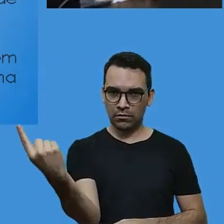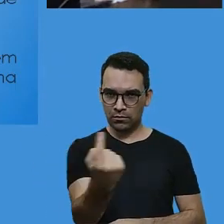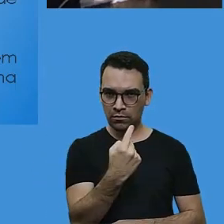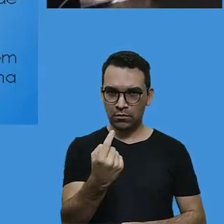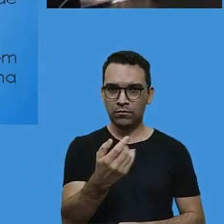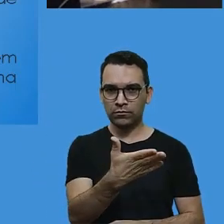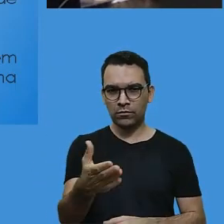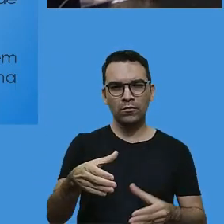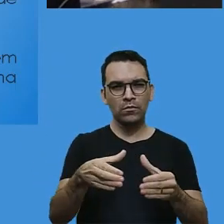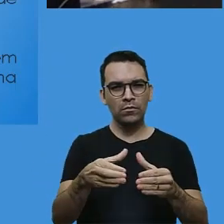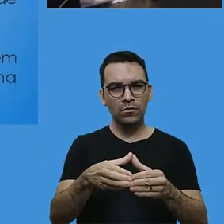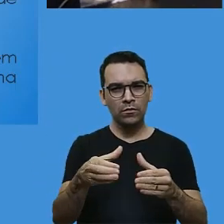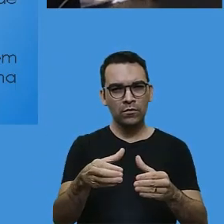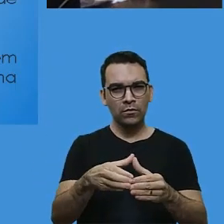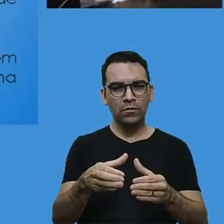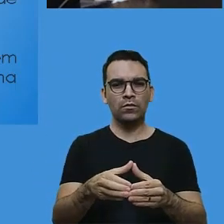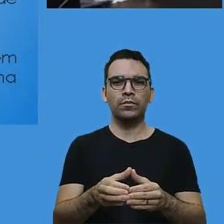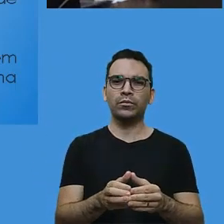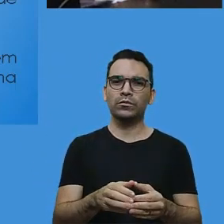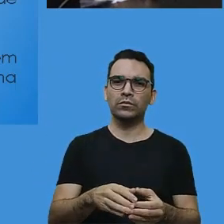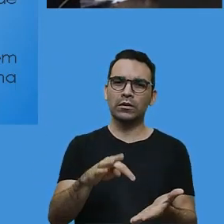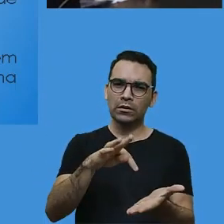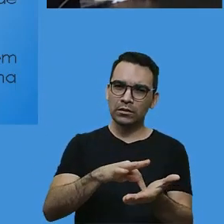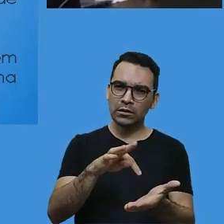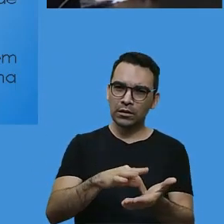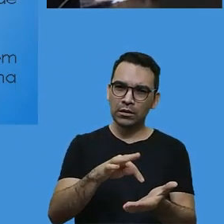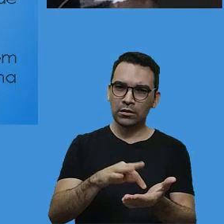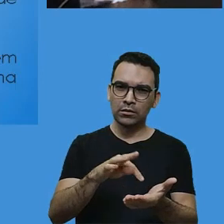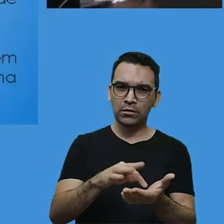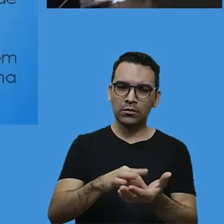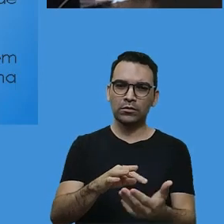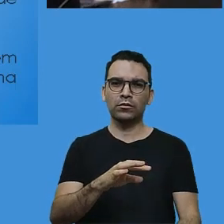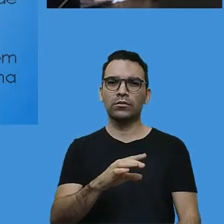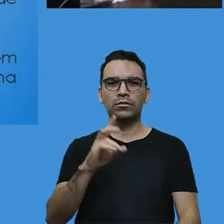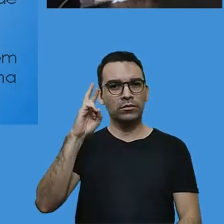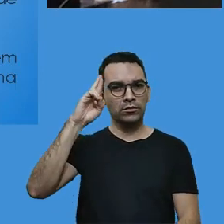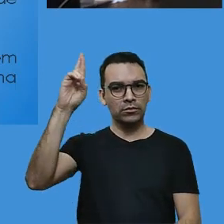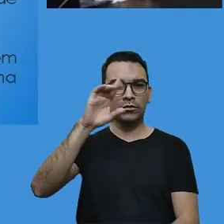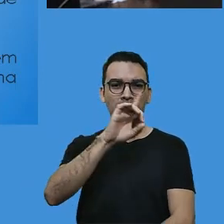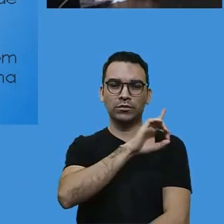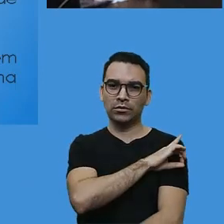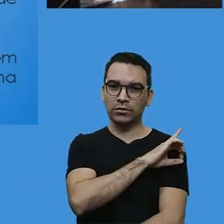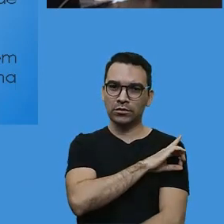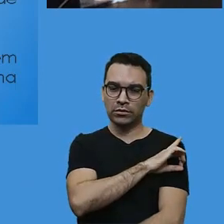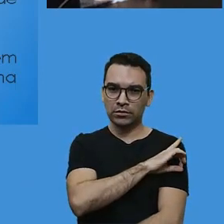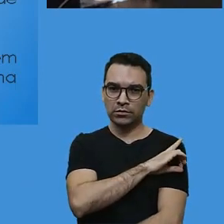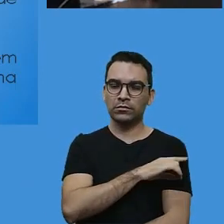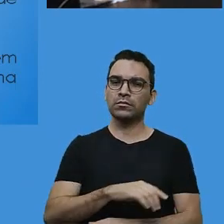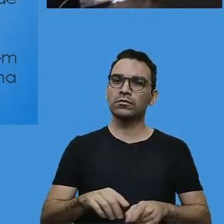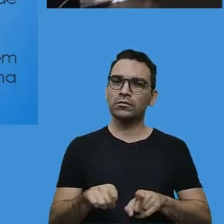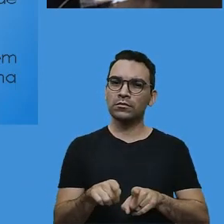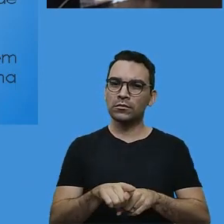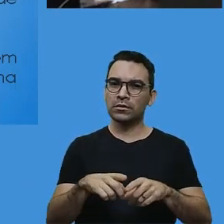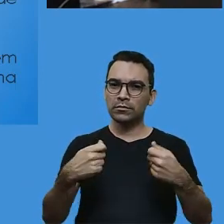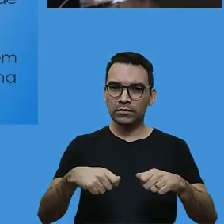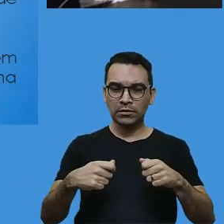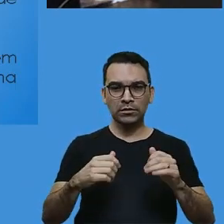professores, equipe técnica de direção, para o escalonamento, para que ele funcione.